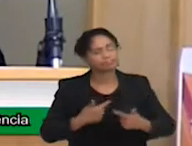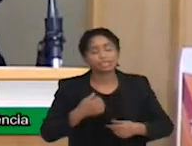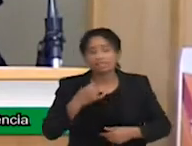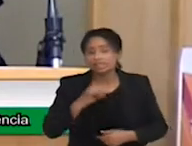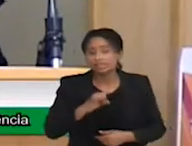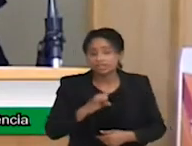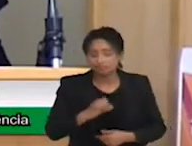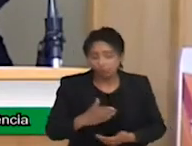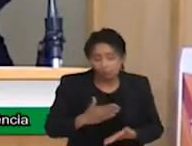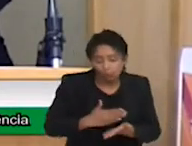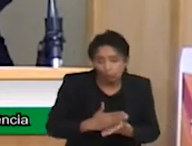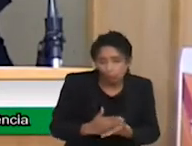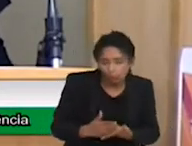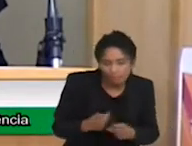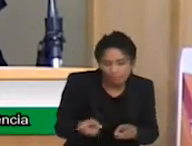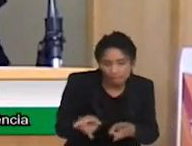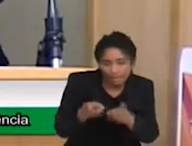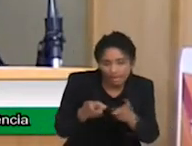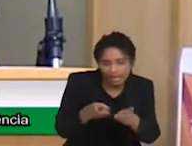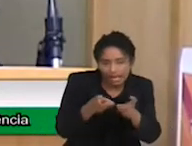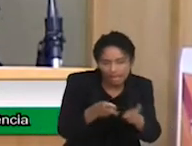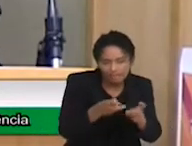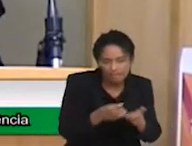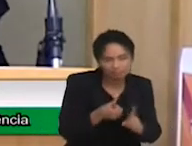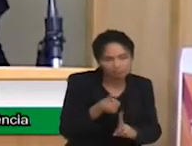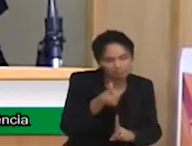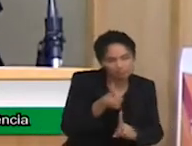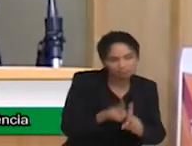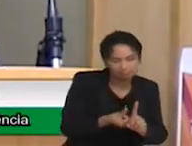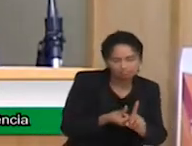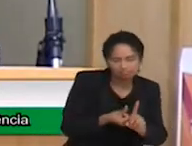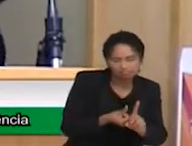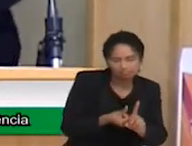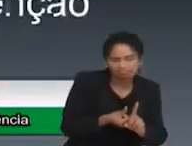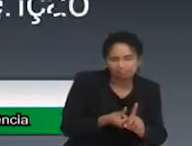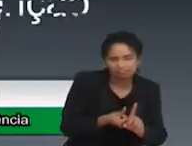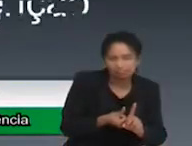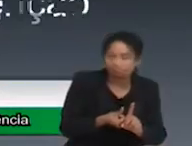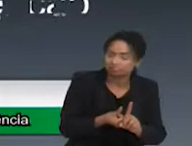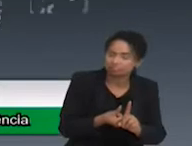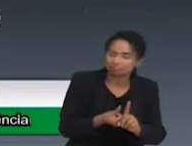mas a gente não pode falar, não, deu 6 anos, acabou essa intervenção.